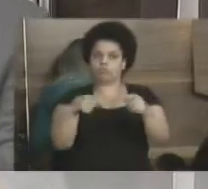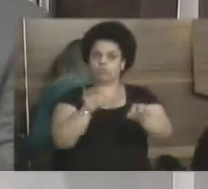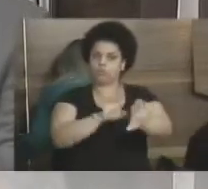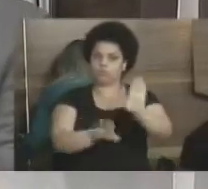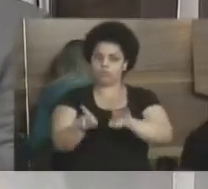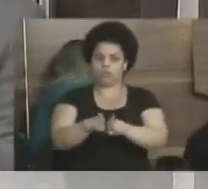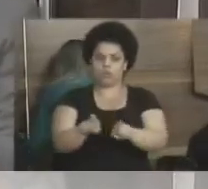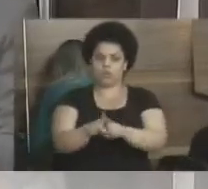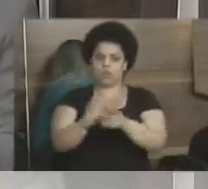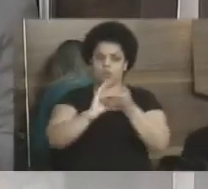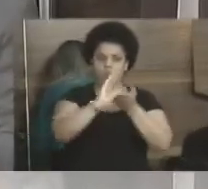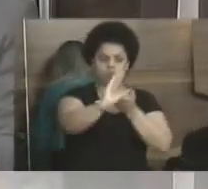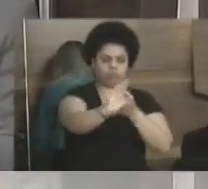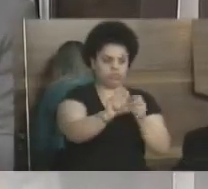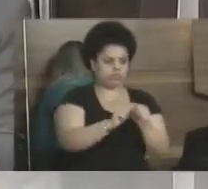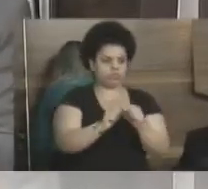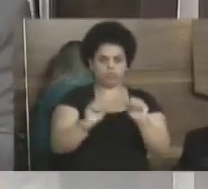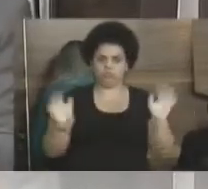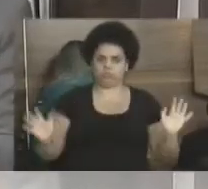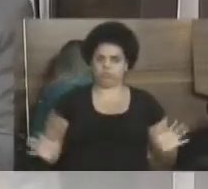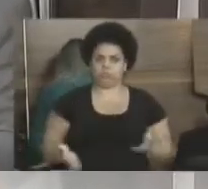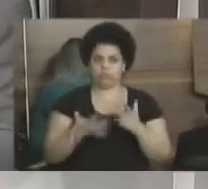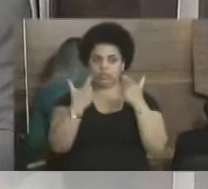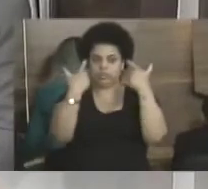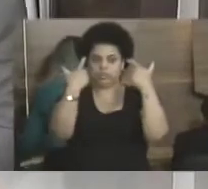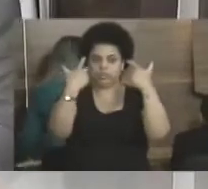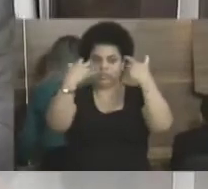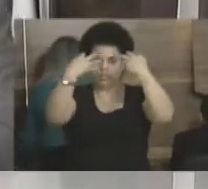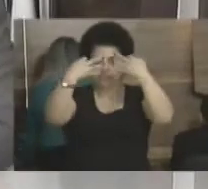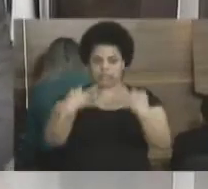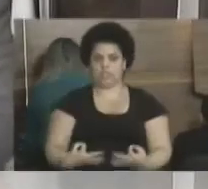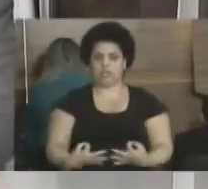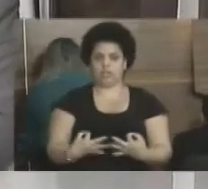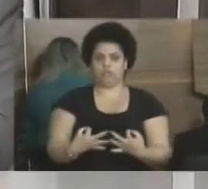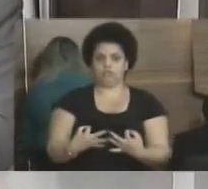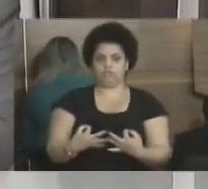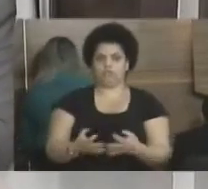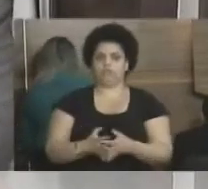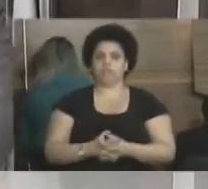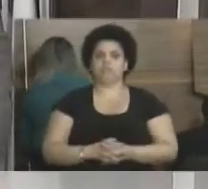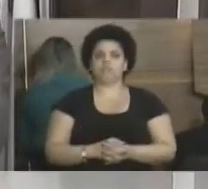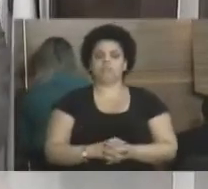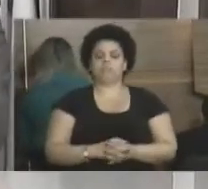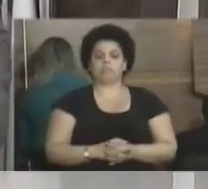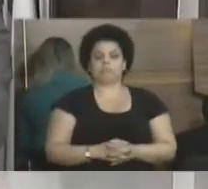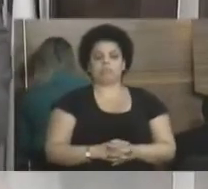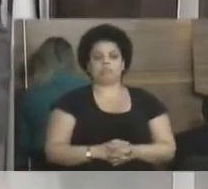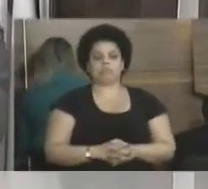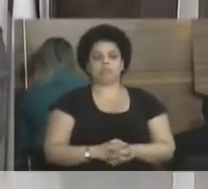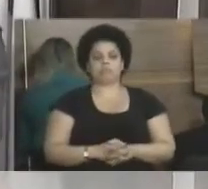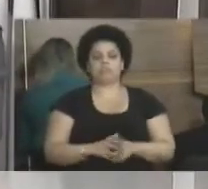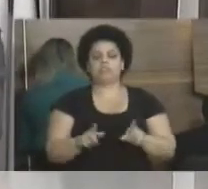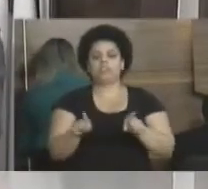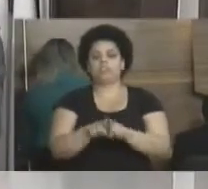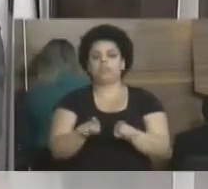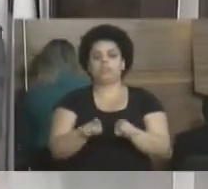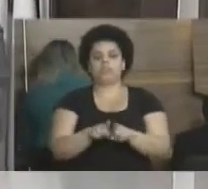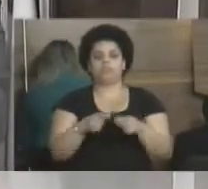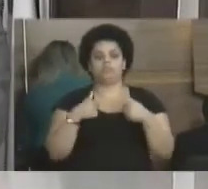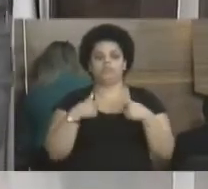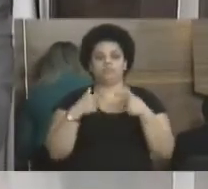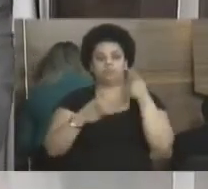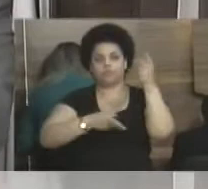parte do investimento. Vamos fazer entrar e depois investir na parte correta. Não é simplesmente gastar por gastar. E, por falar nessa